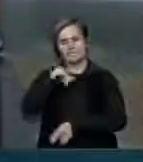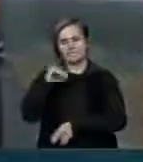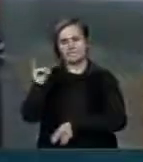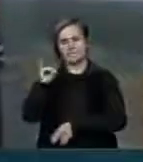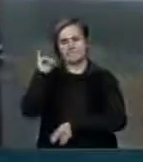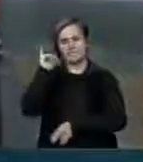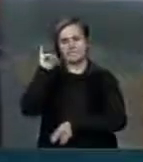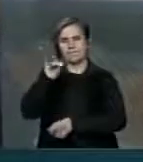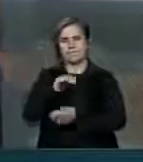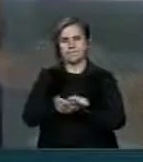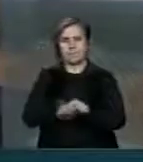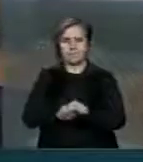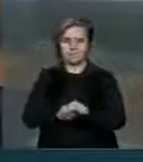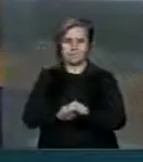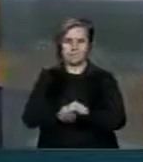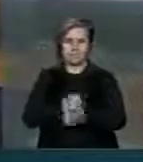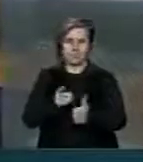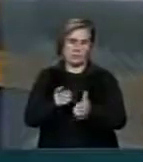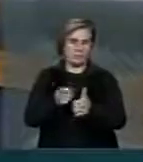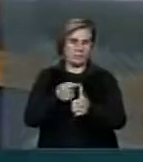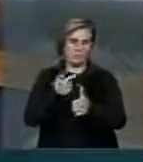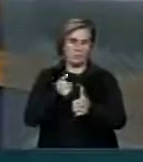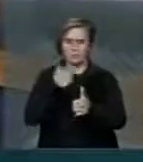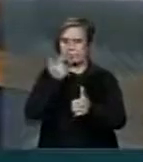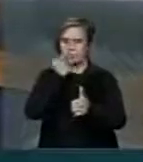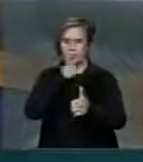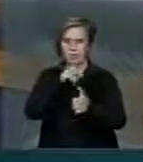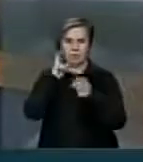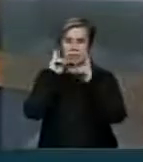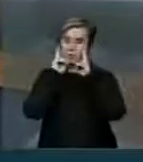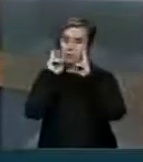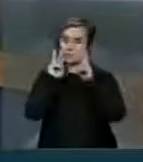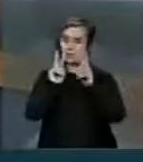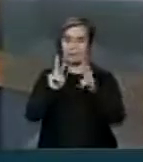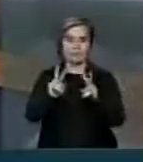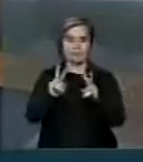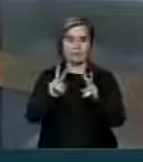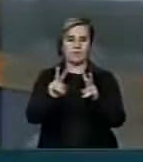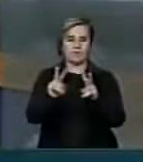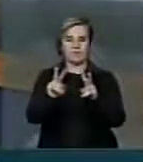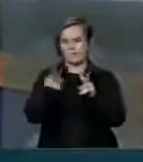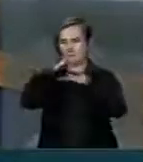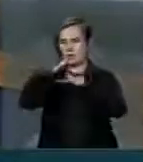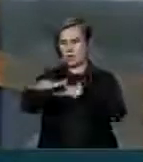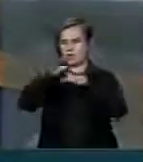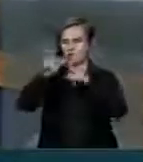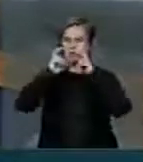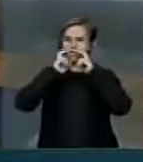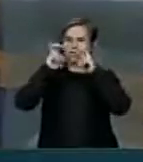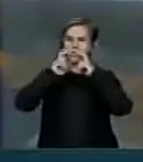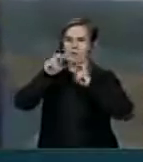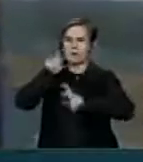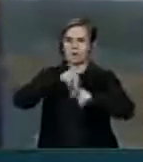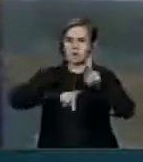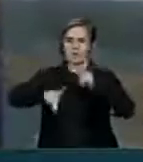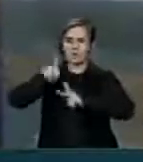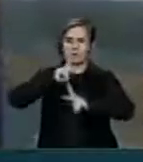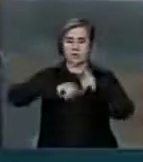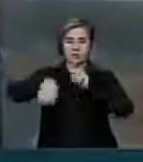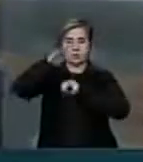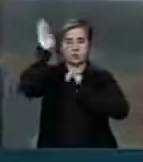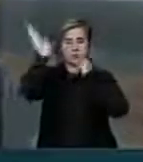Primeiro, eu não consigo enxergar, senhor presidente, nas manifestações no Brasil,